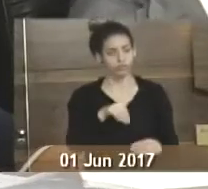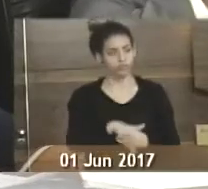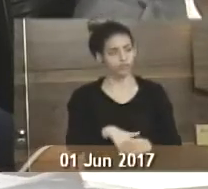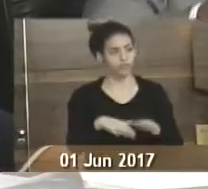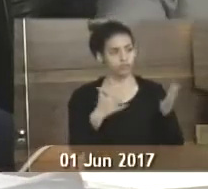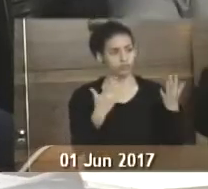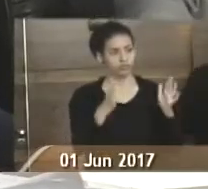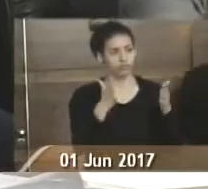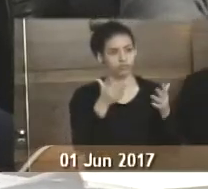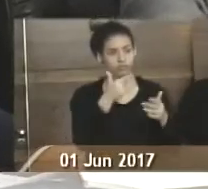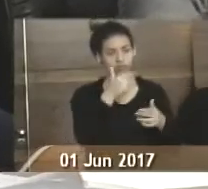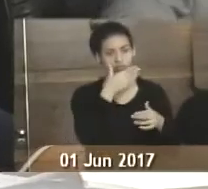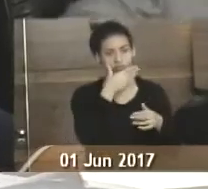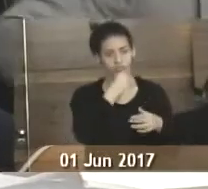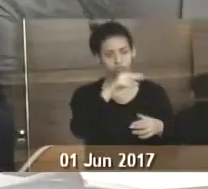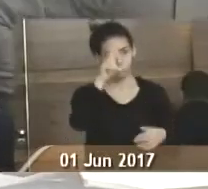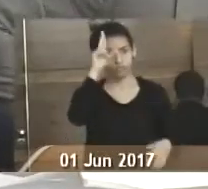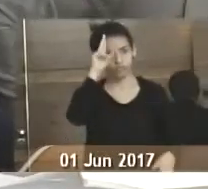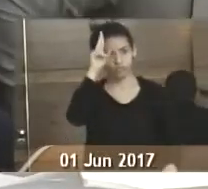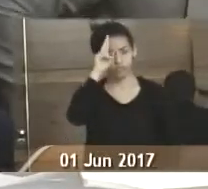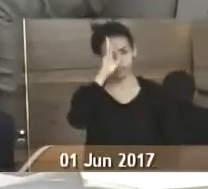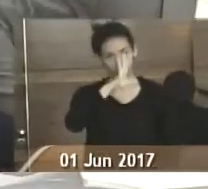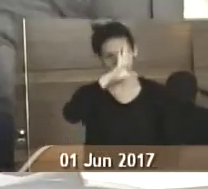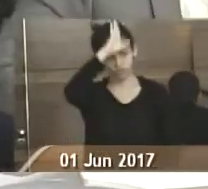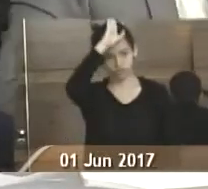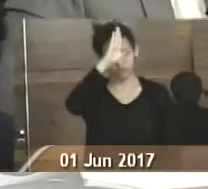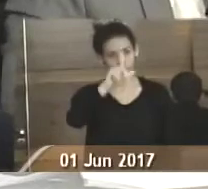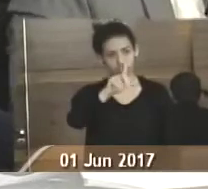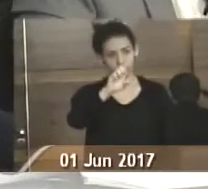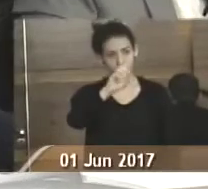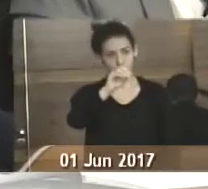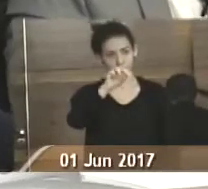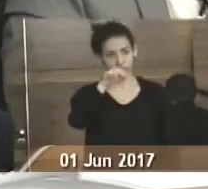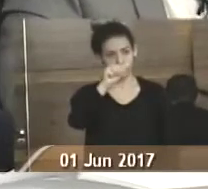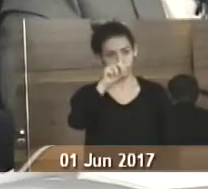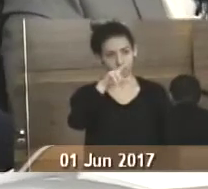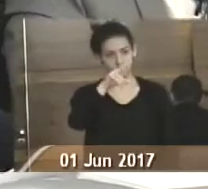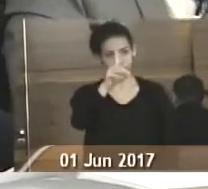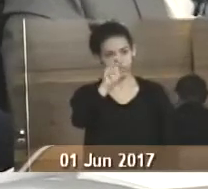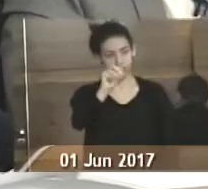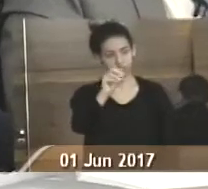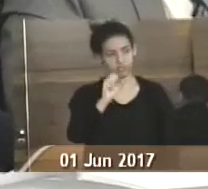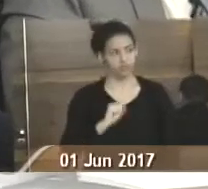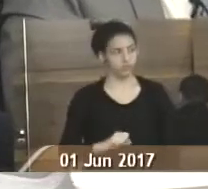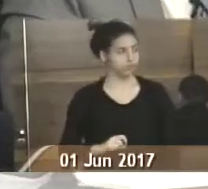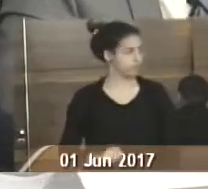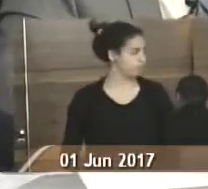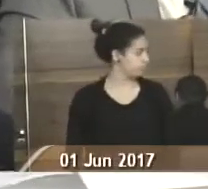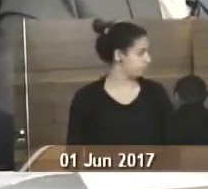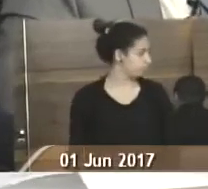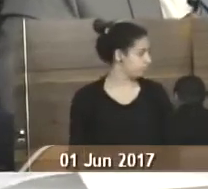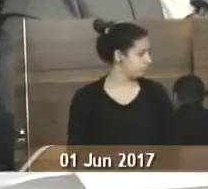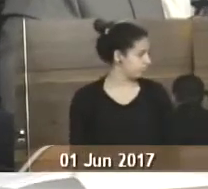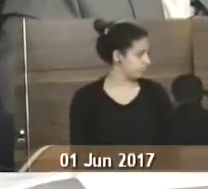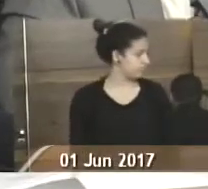votada a moção de aplausos ao tenente-coronel bombeiro militar Leonardo Tupan Larversvelier Gomes.